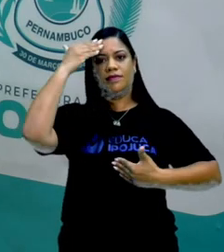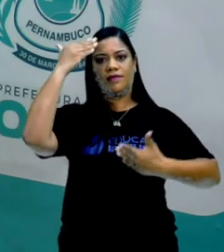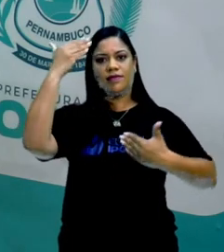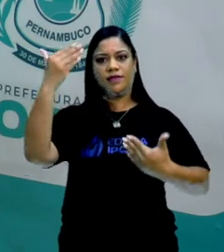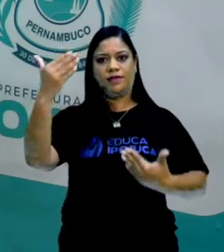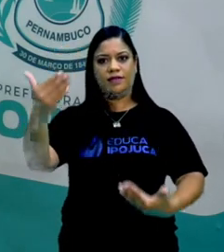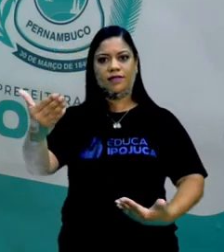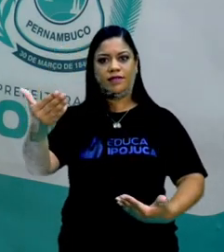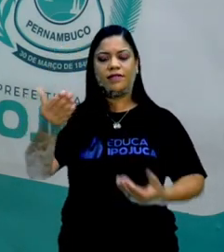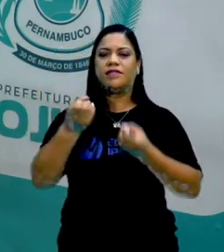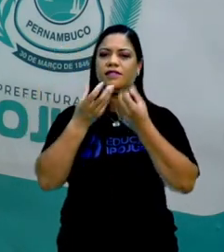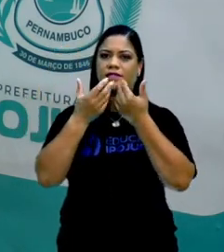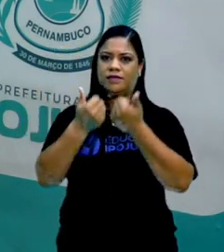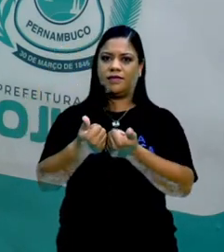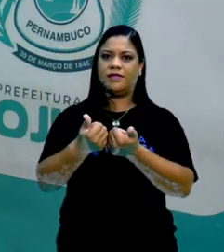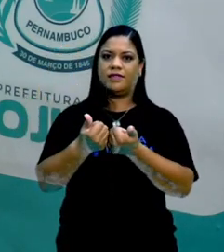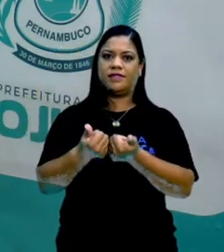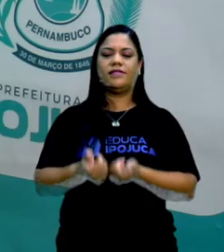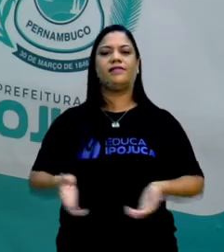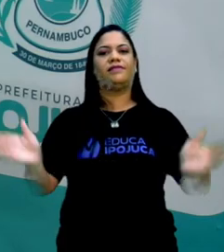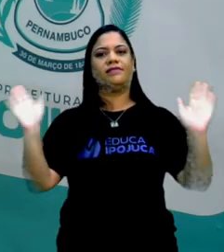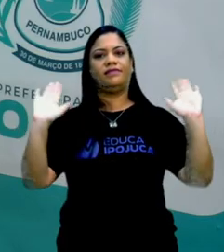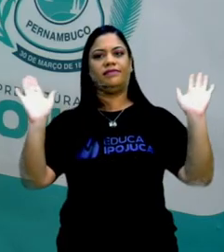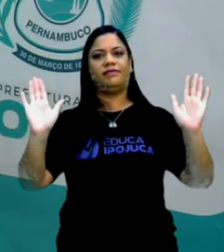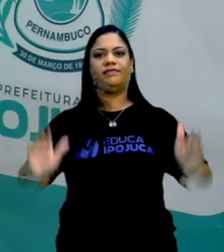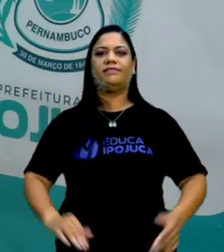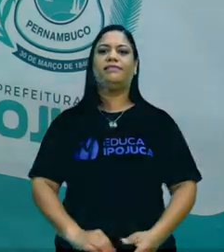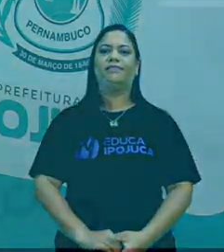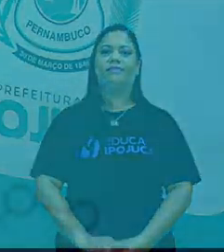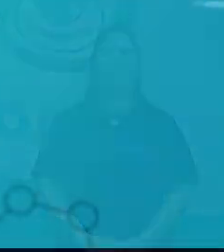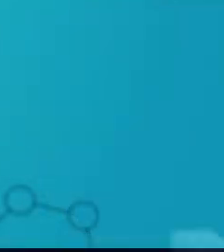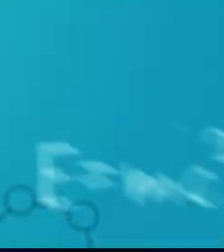obrigada. Fiquem bem e até a próxima aula.